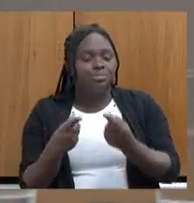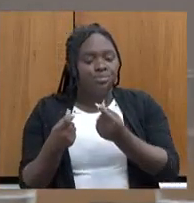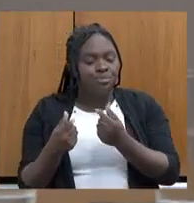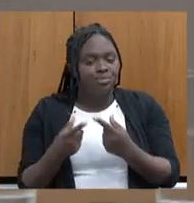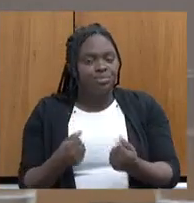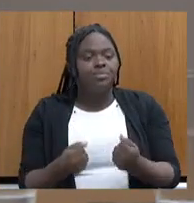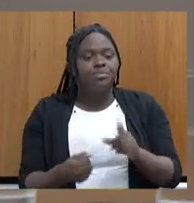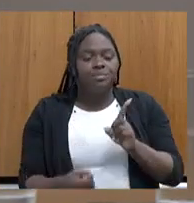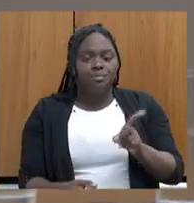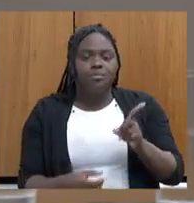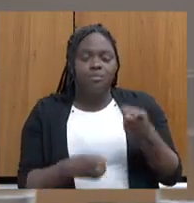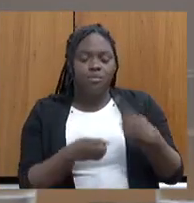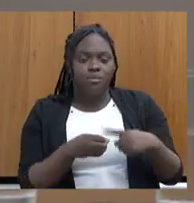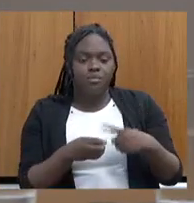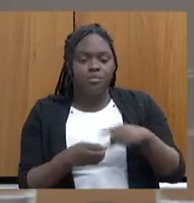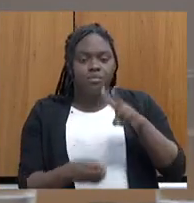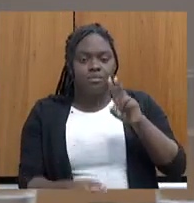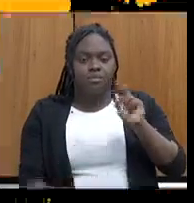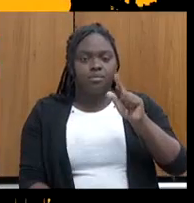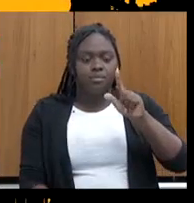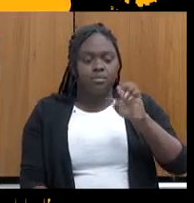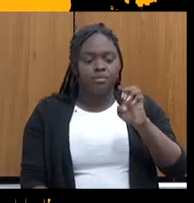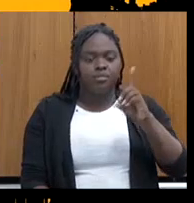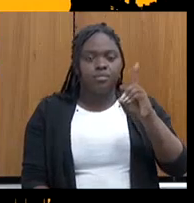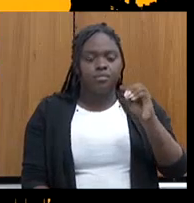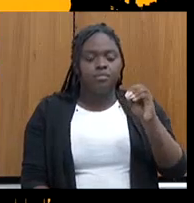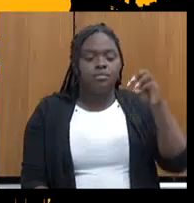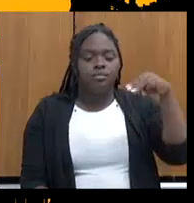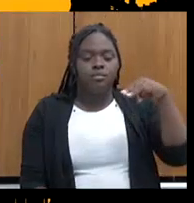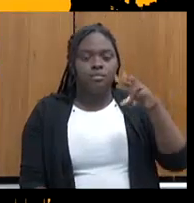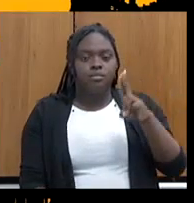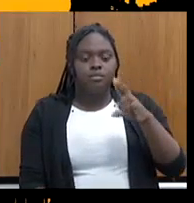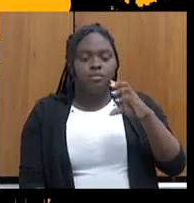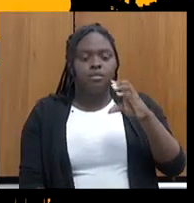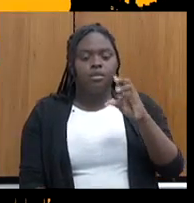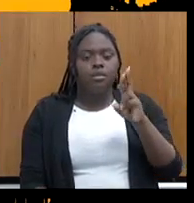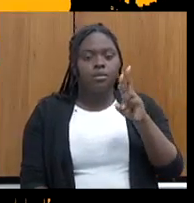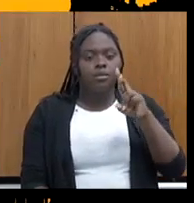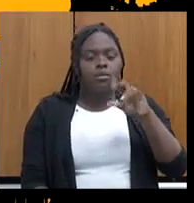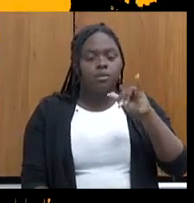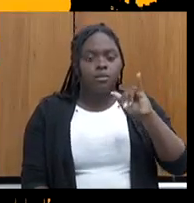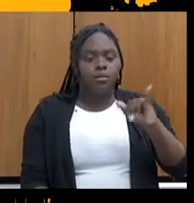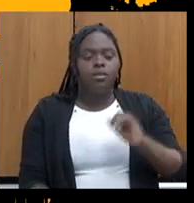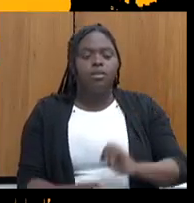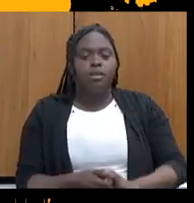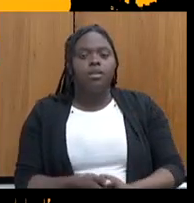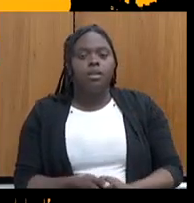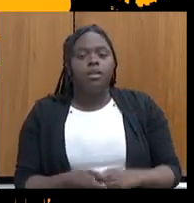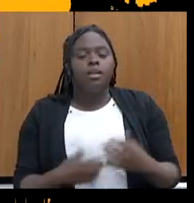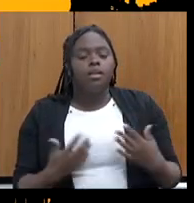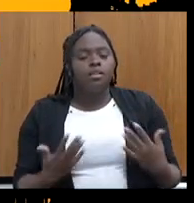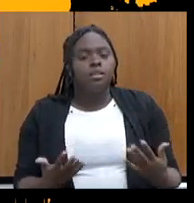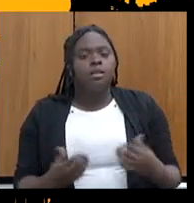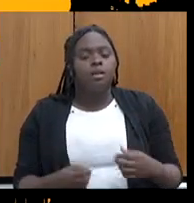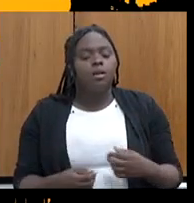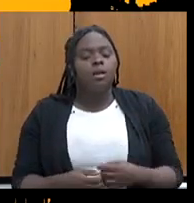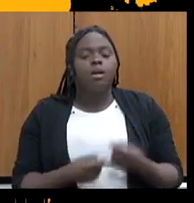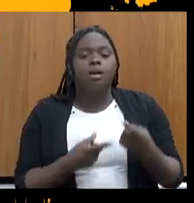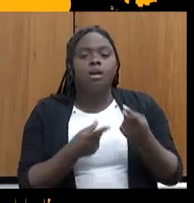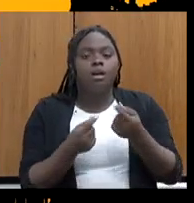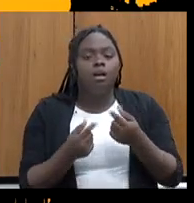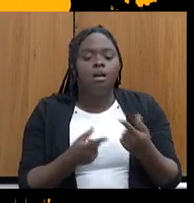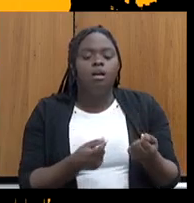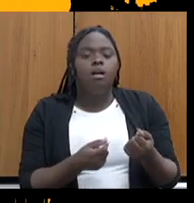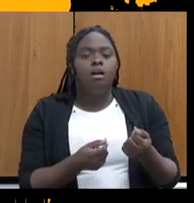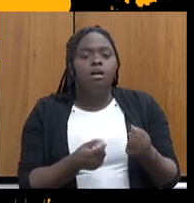Mucuri em 2022. 800 empreendimentos, nós estamos prevendo, gerando renda até 2023. E empreendimentos não